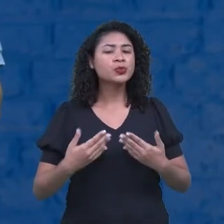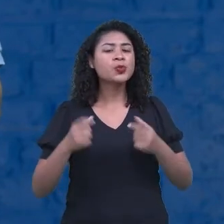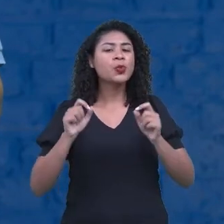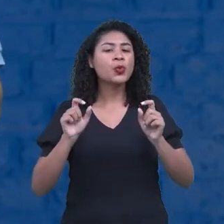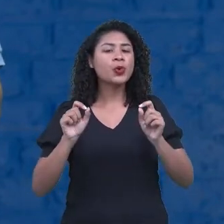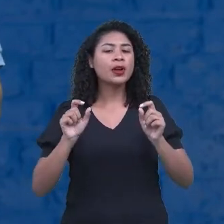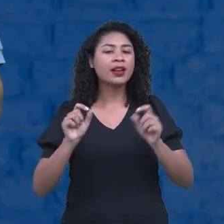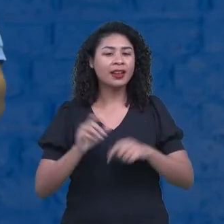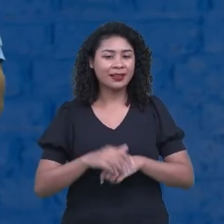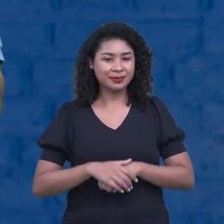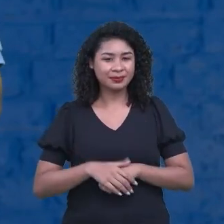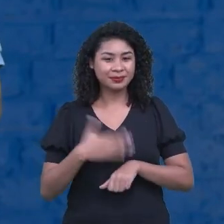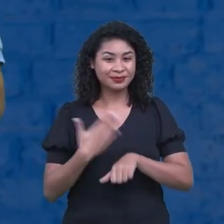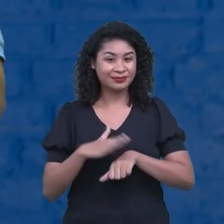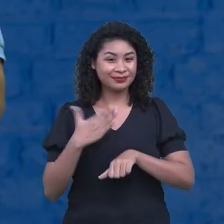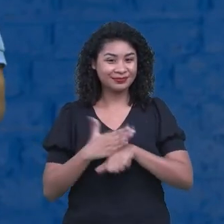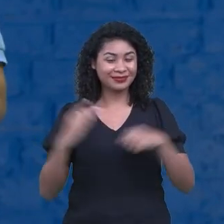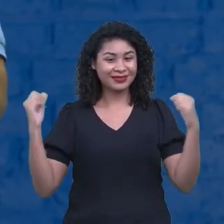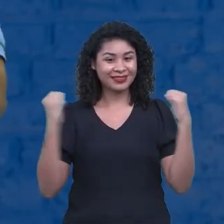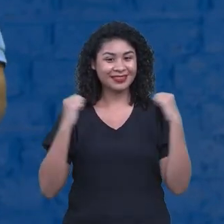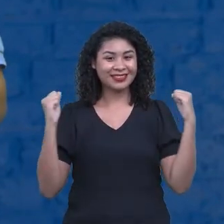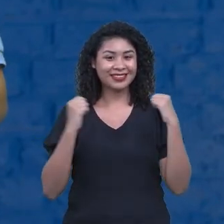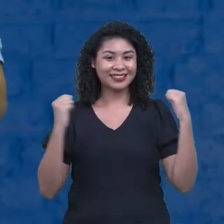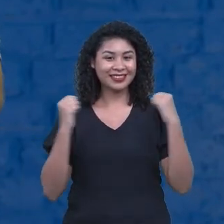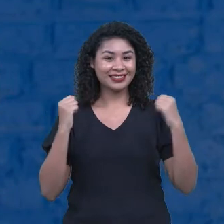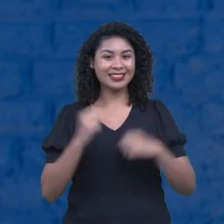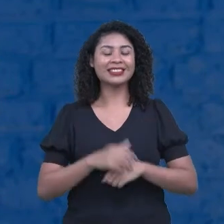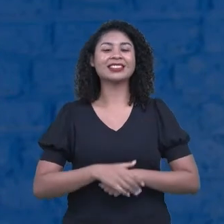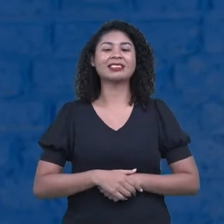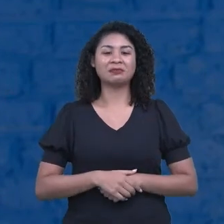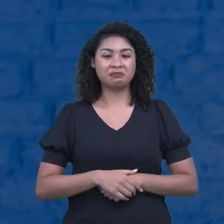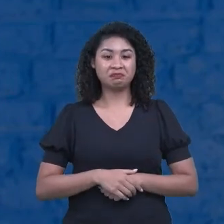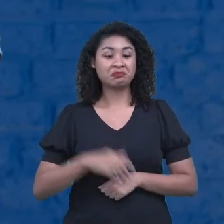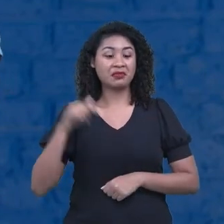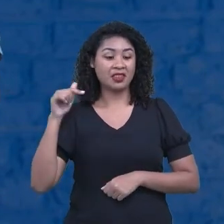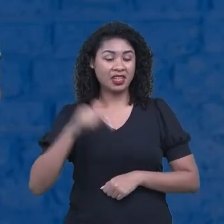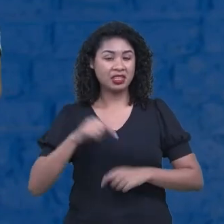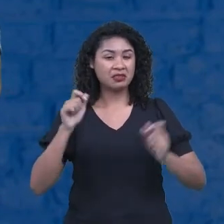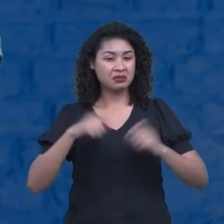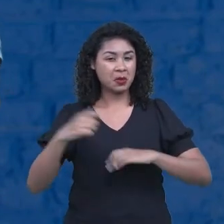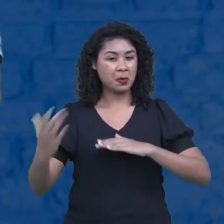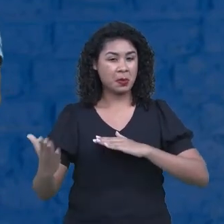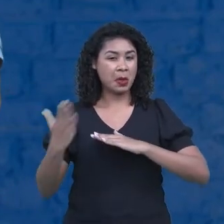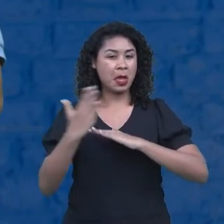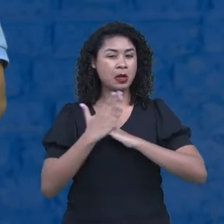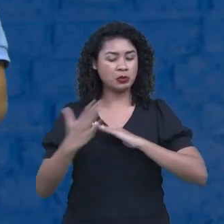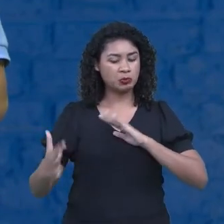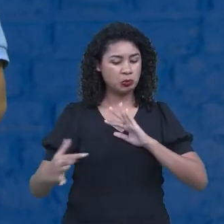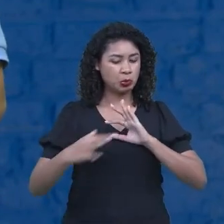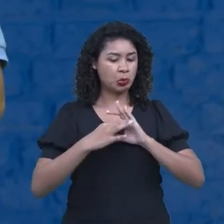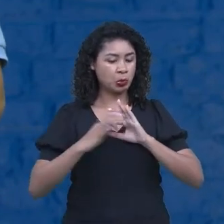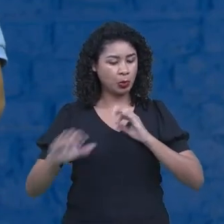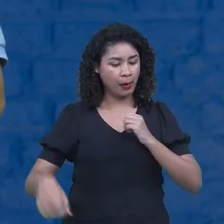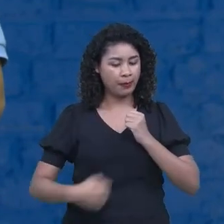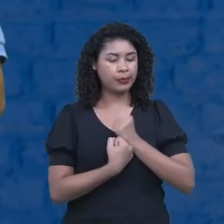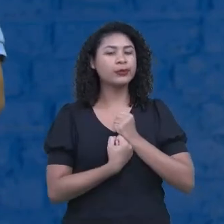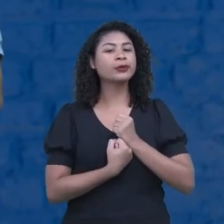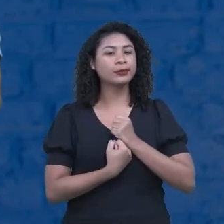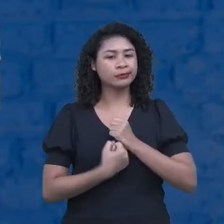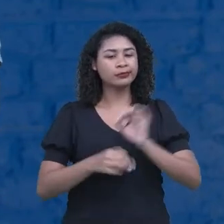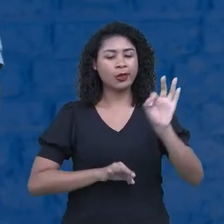Atividade física pode ser uma grande aliada nesse processo do nosso projeto de vida.